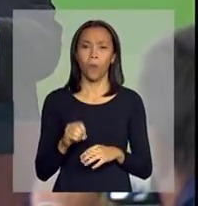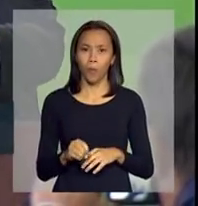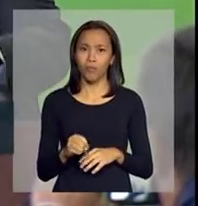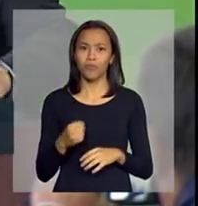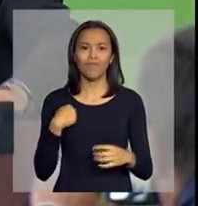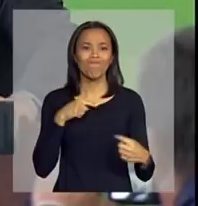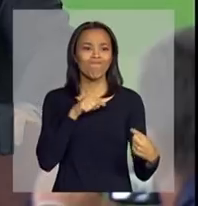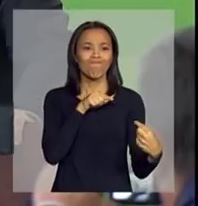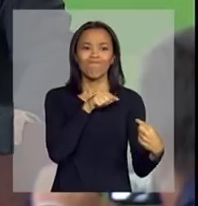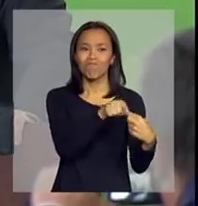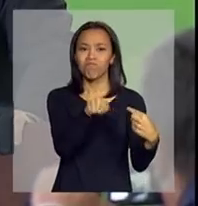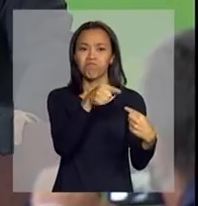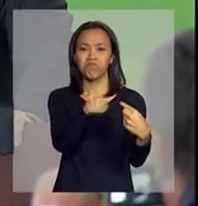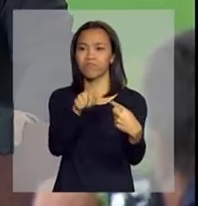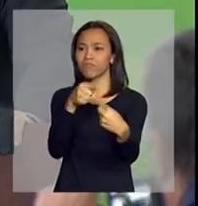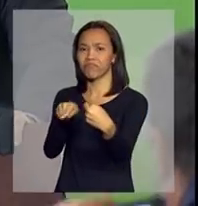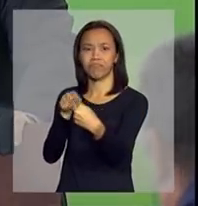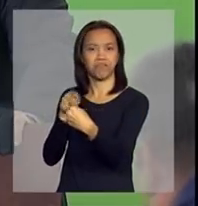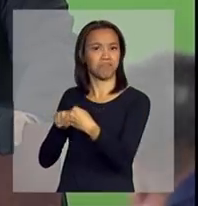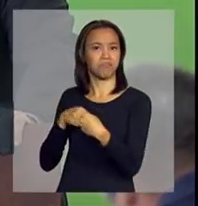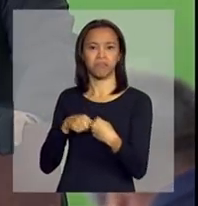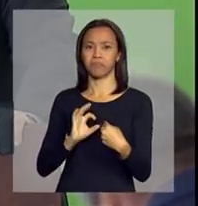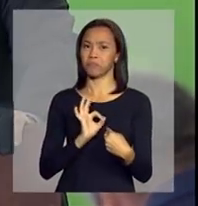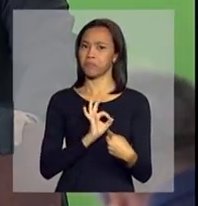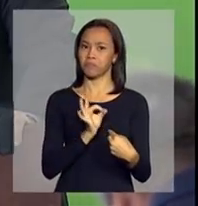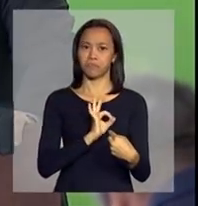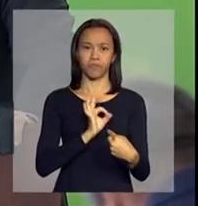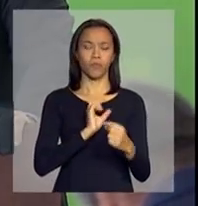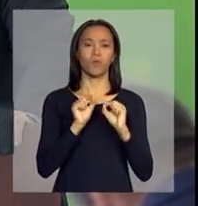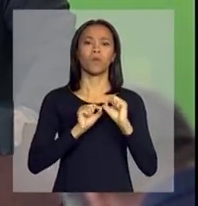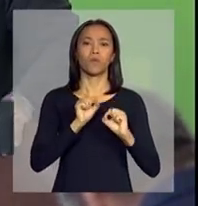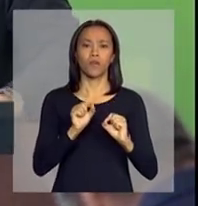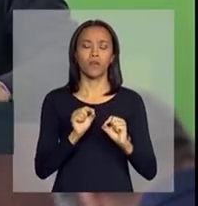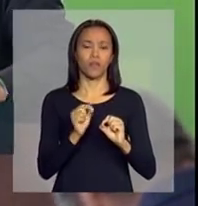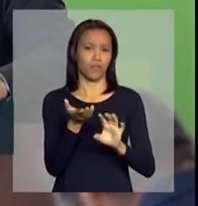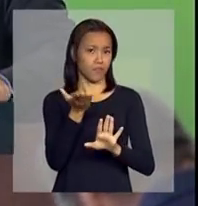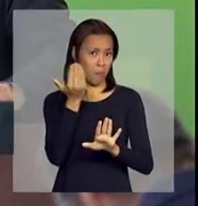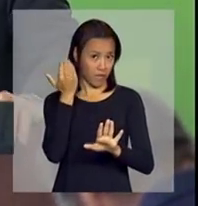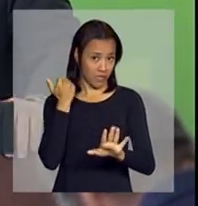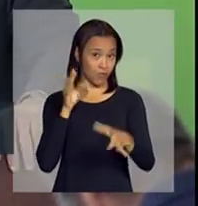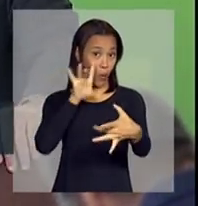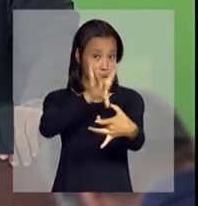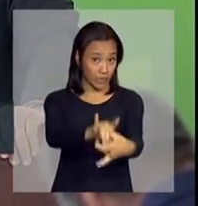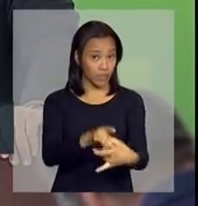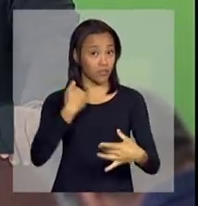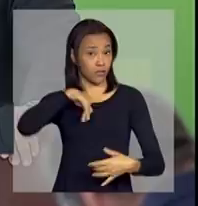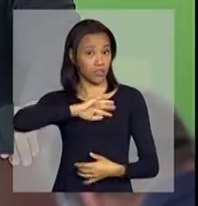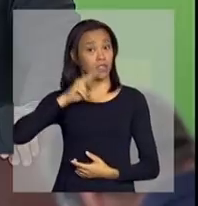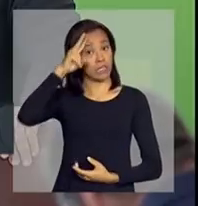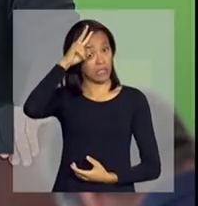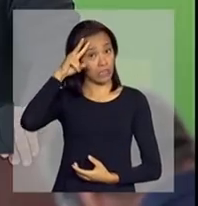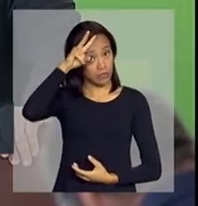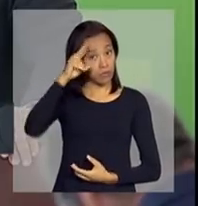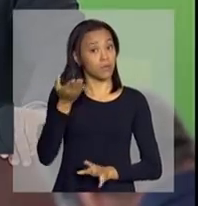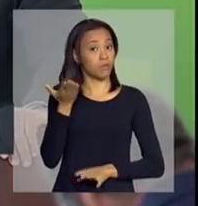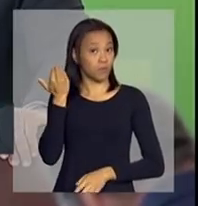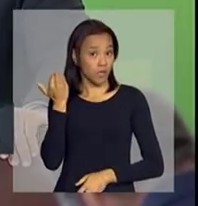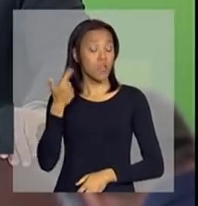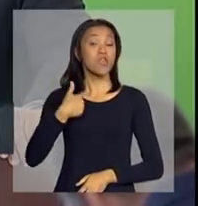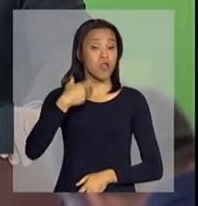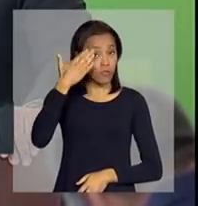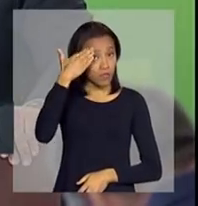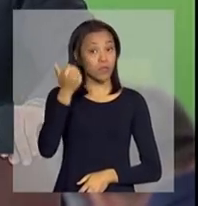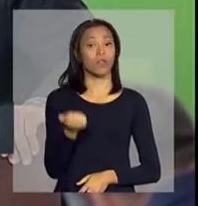identificado dentro daquele momento da nossa história. E eu sabia